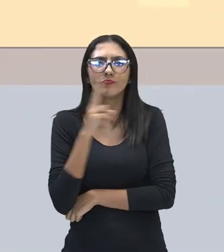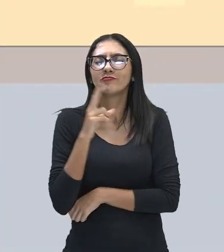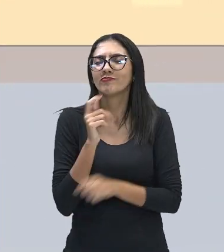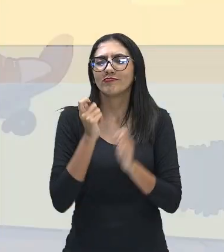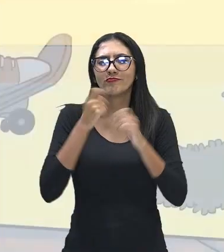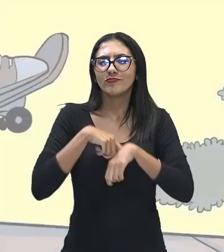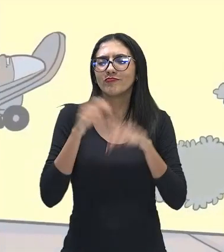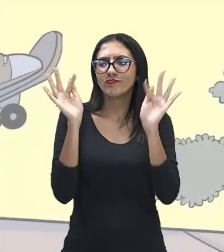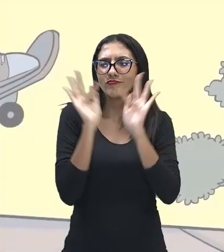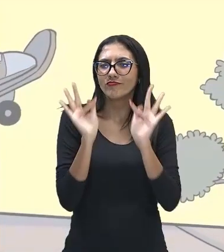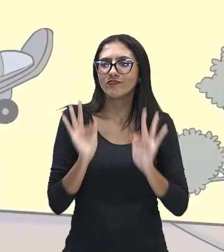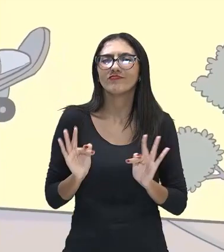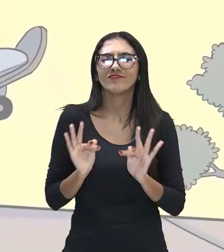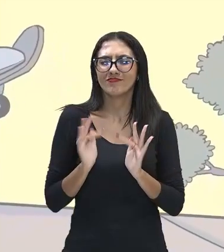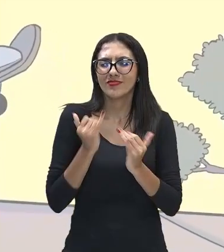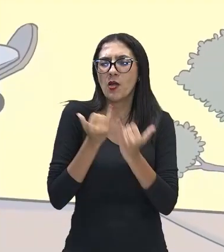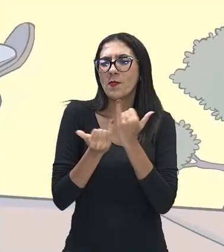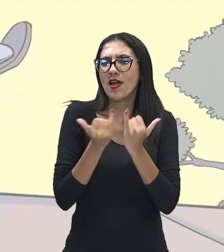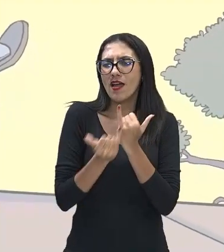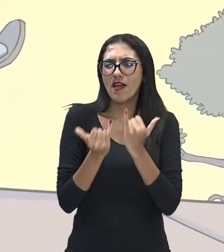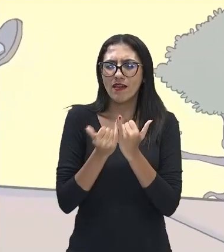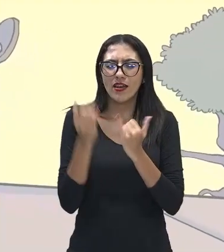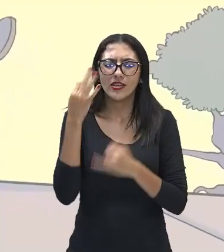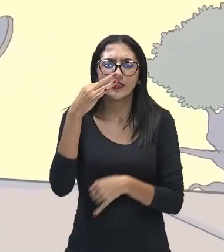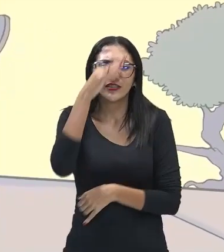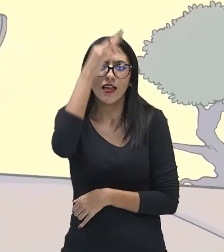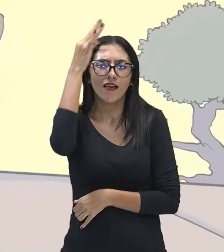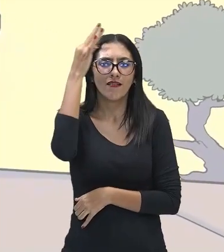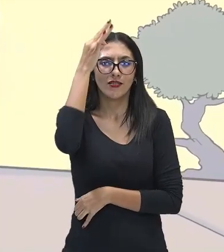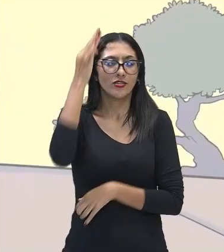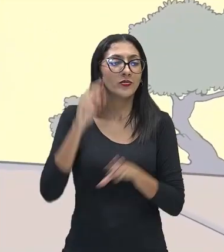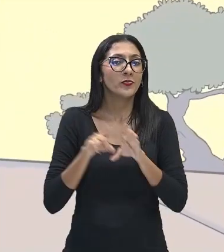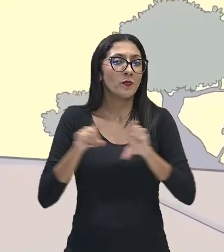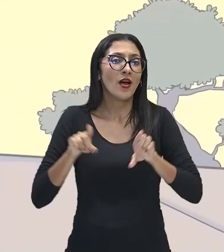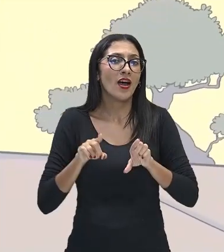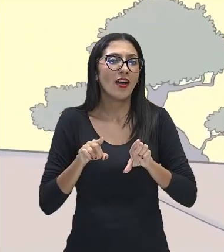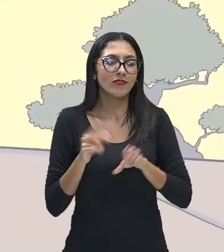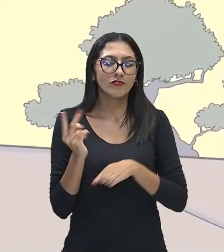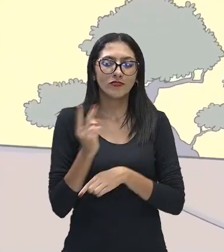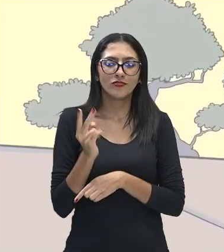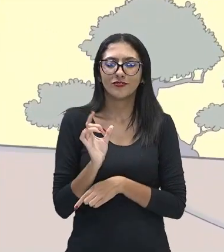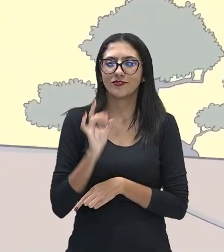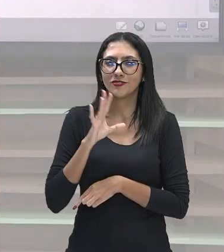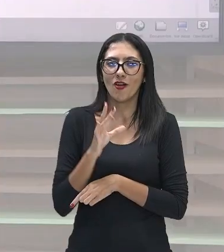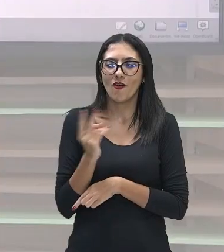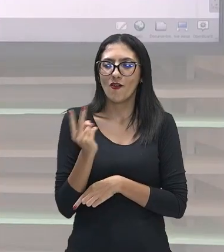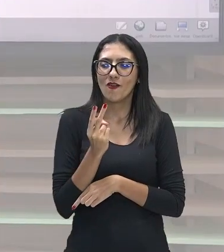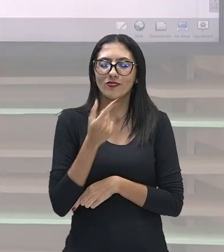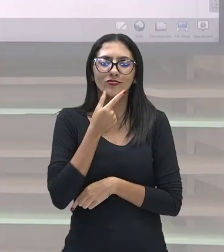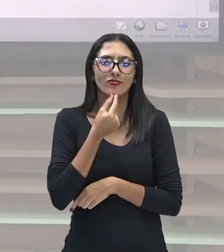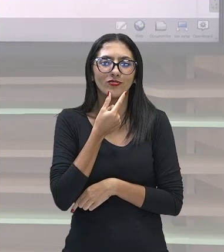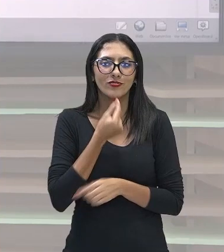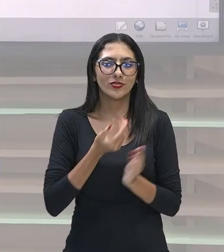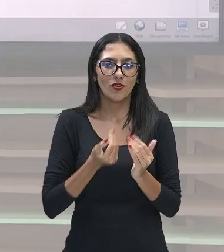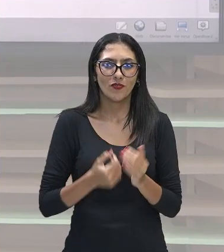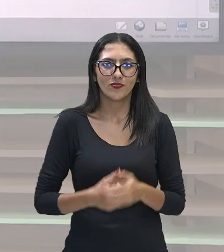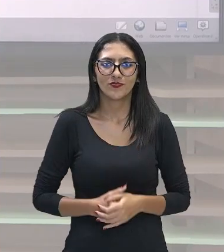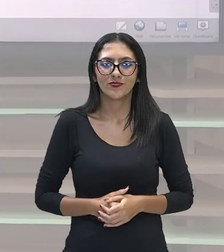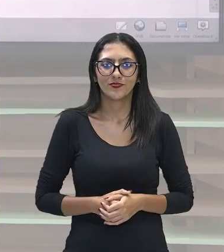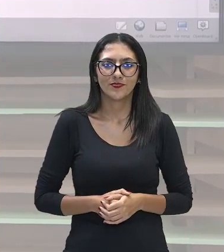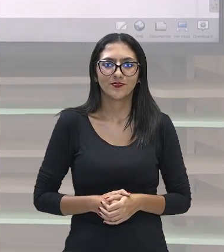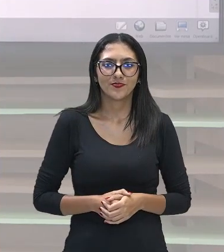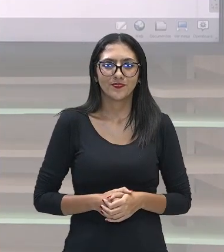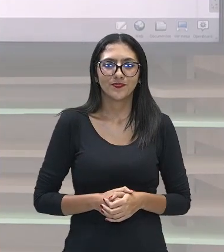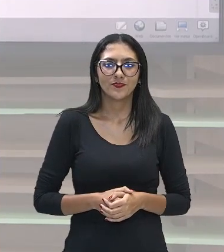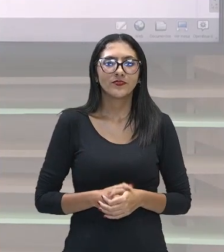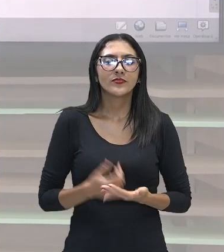ser anjos de longas asas. Mas são apenas marmanjos. Muito bem. Então, esse é